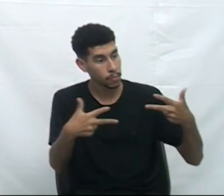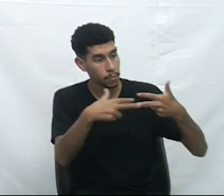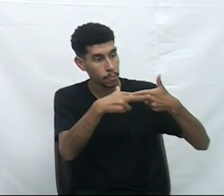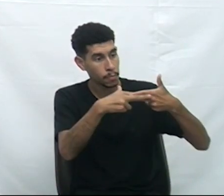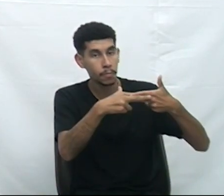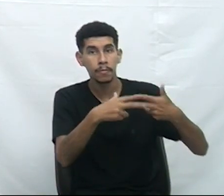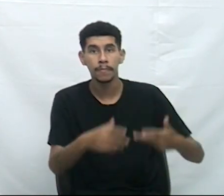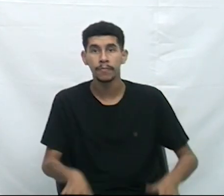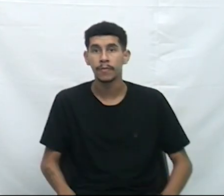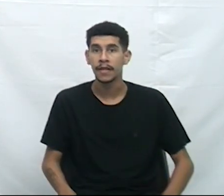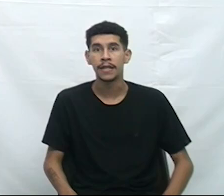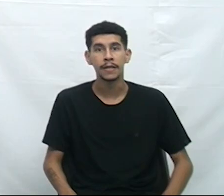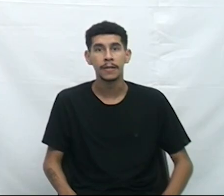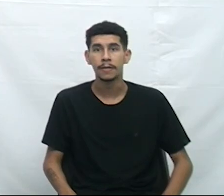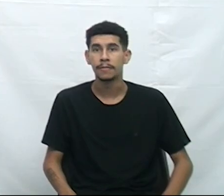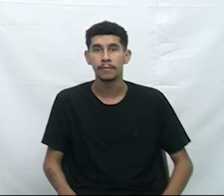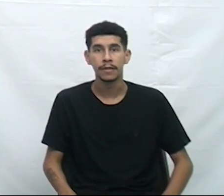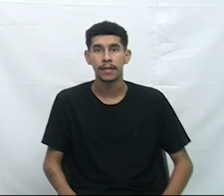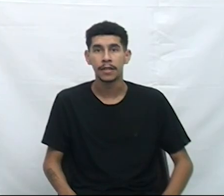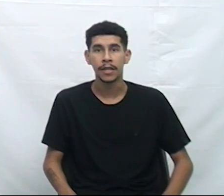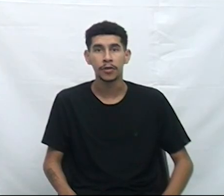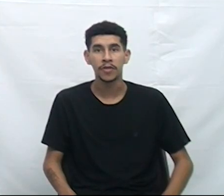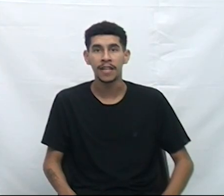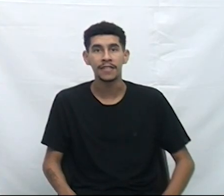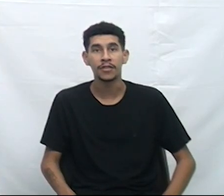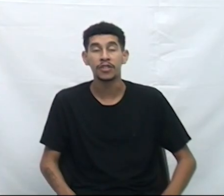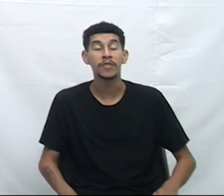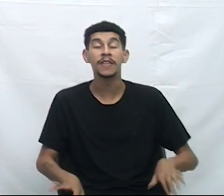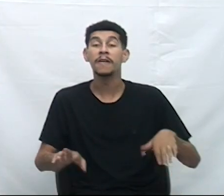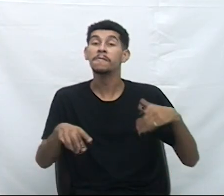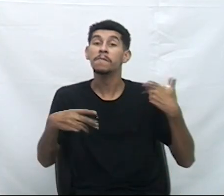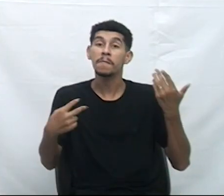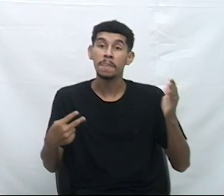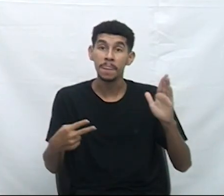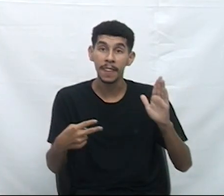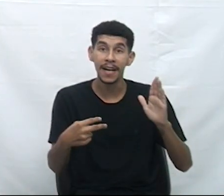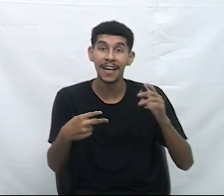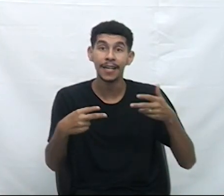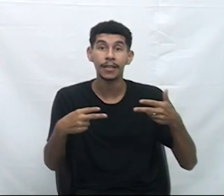Este conector, também, eu estou falando no mundo das teses,